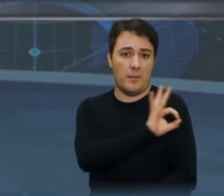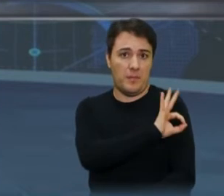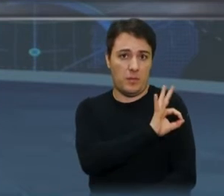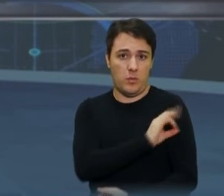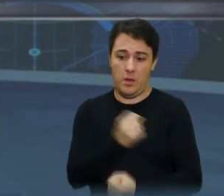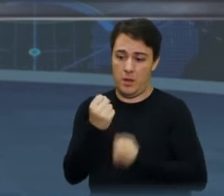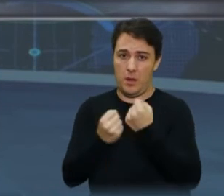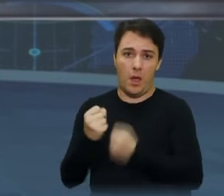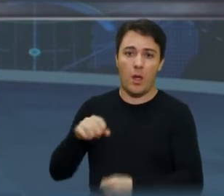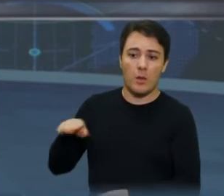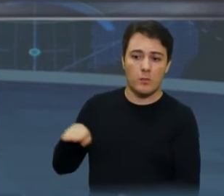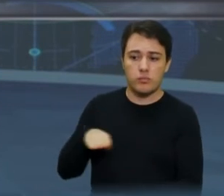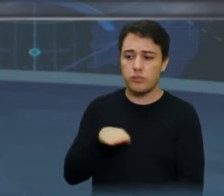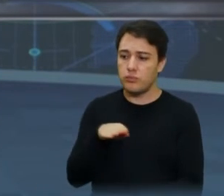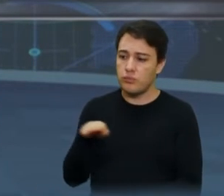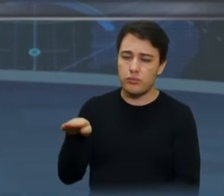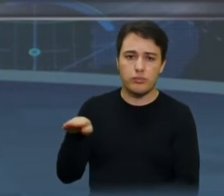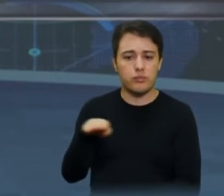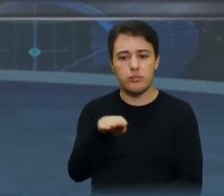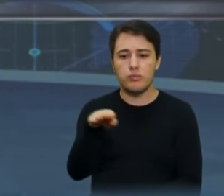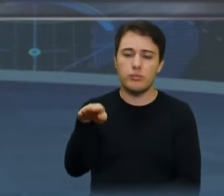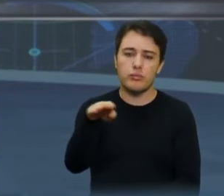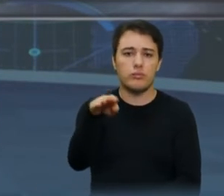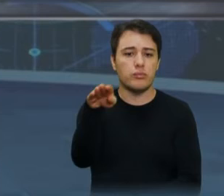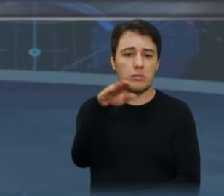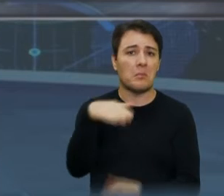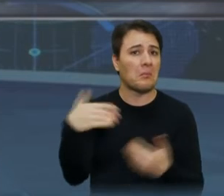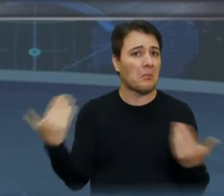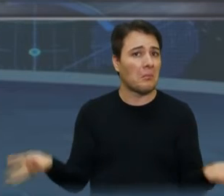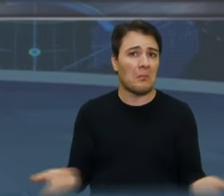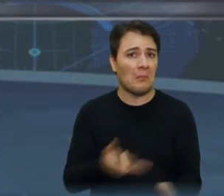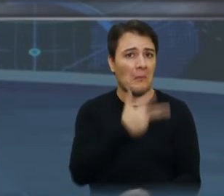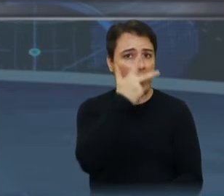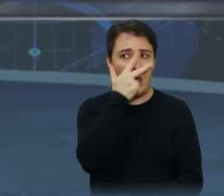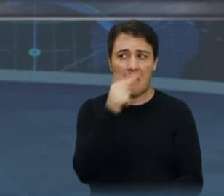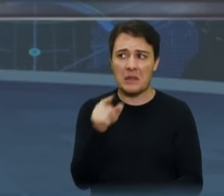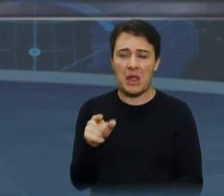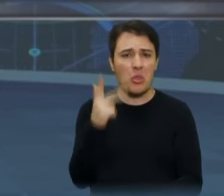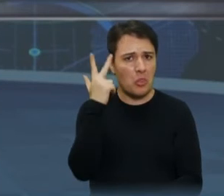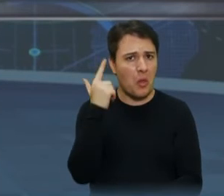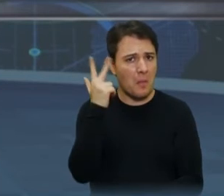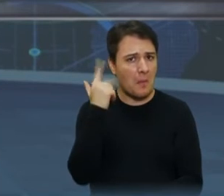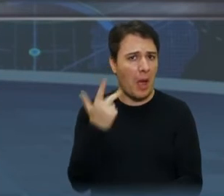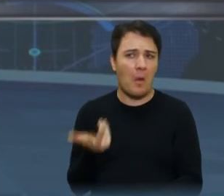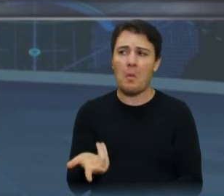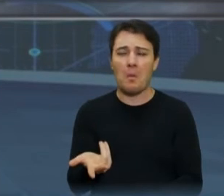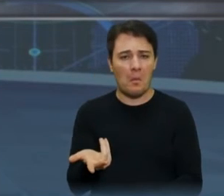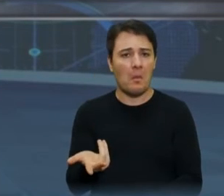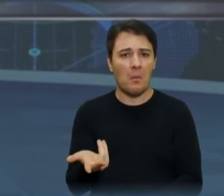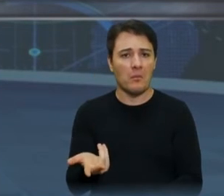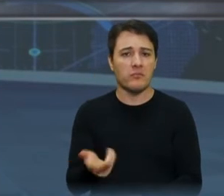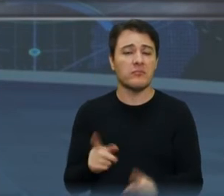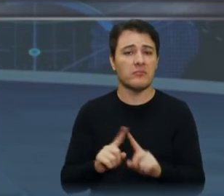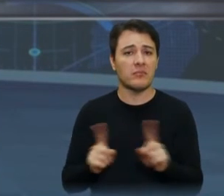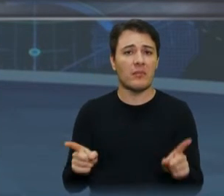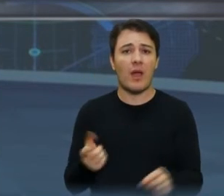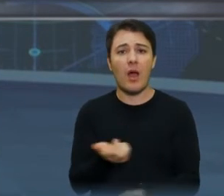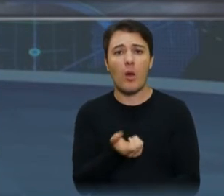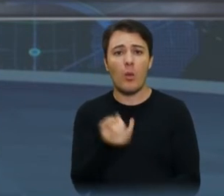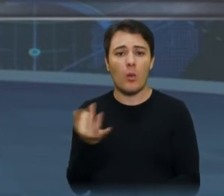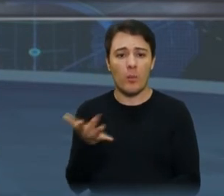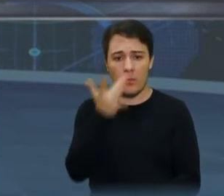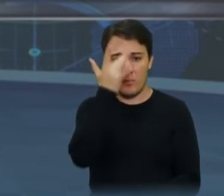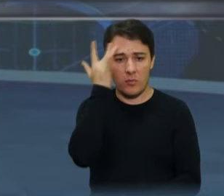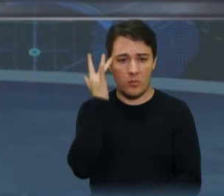circulava no bairro, portanto, nada de anormal nas linhas. E algumas pessoas